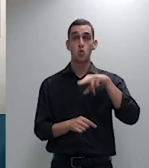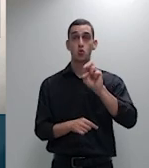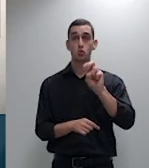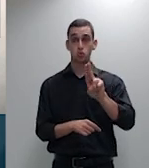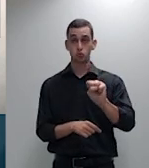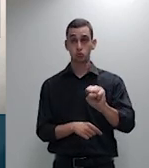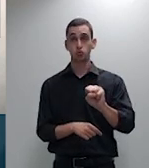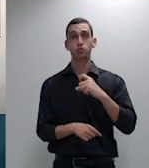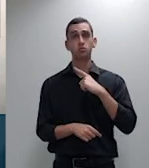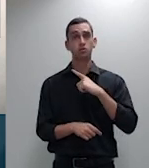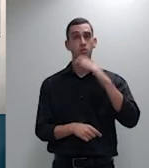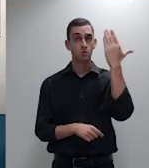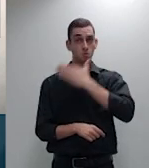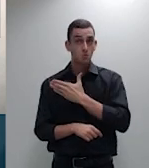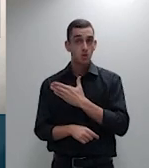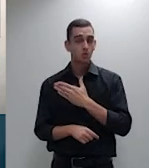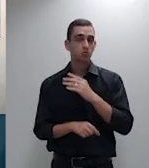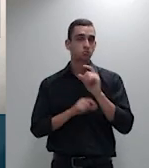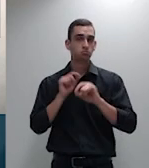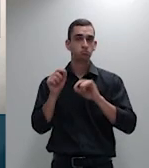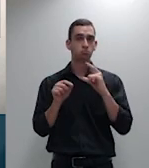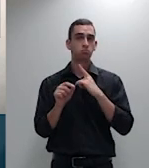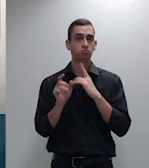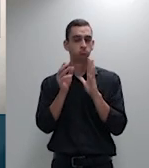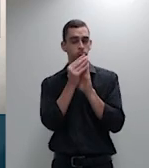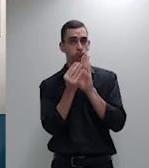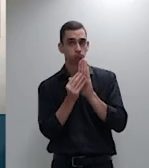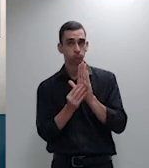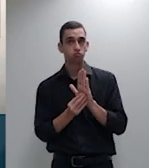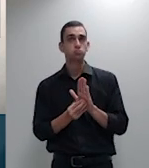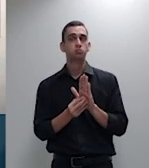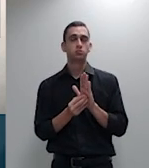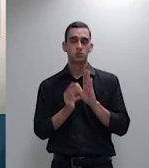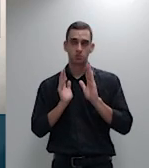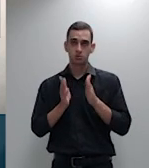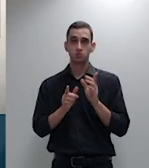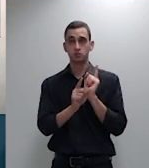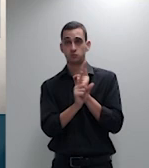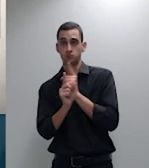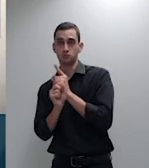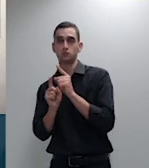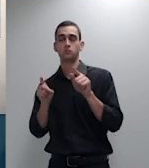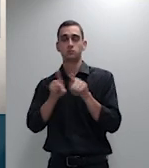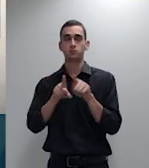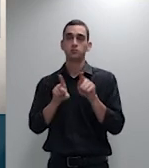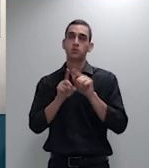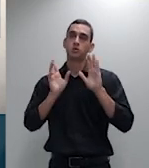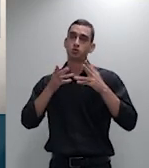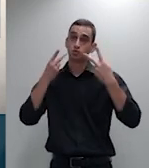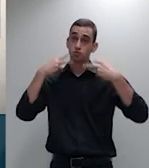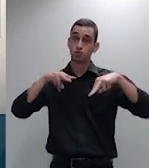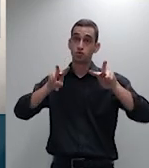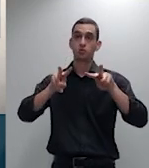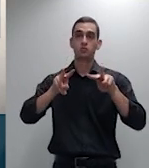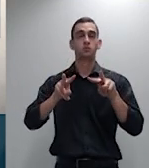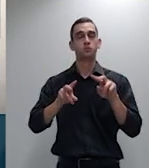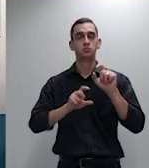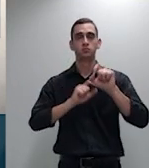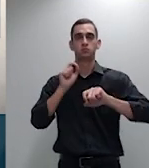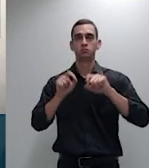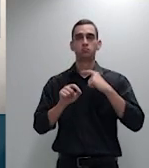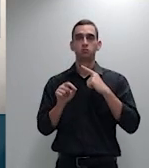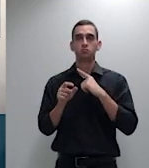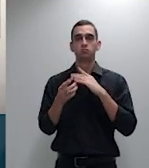invertido haja vista também toda a questão de insuficiência técnico-formacional por parte